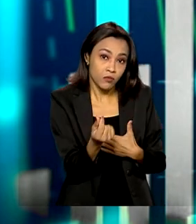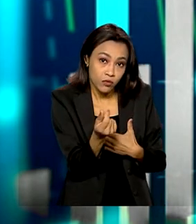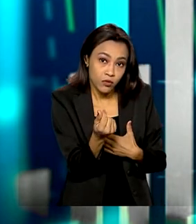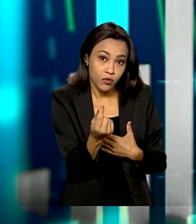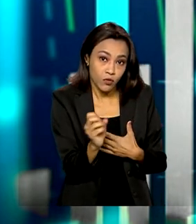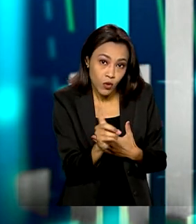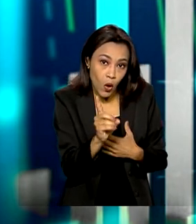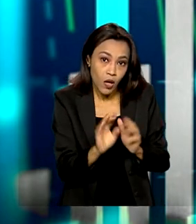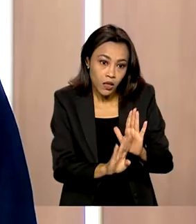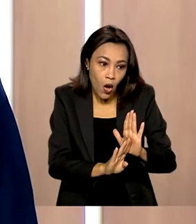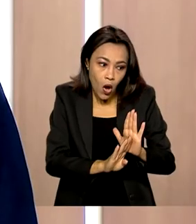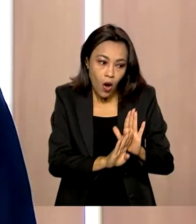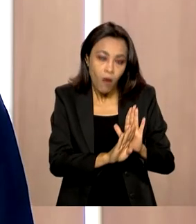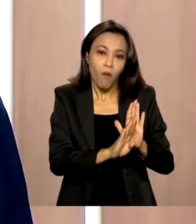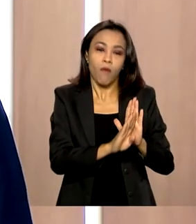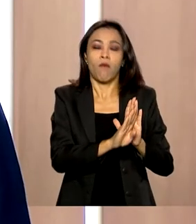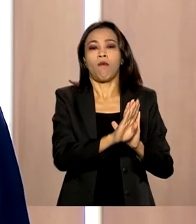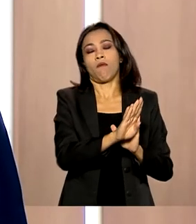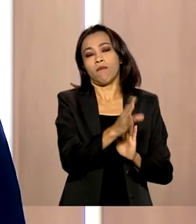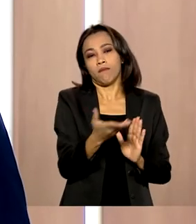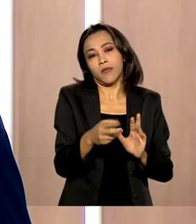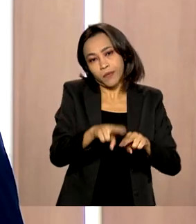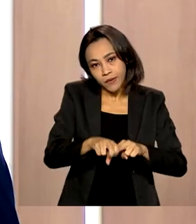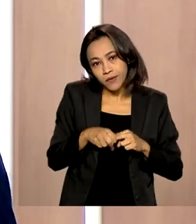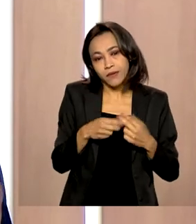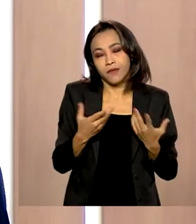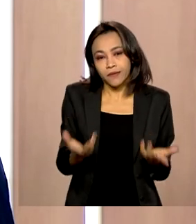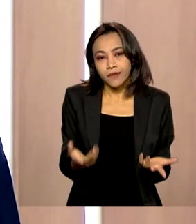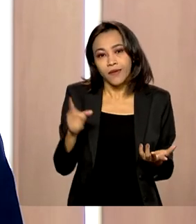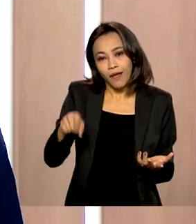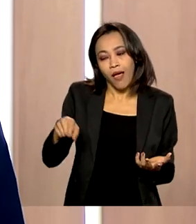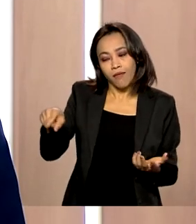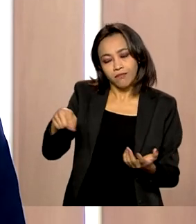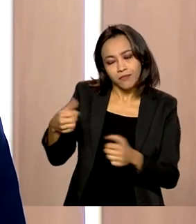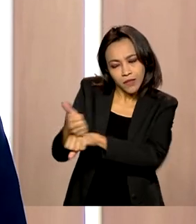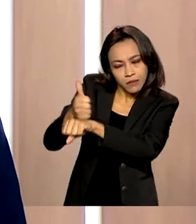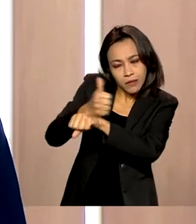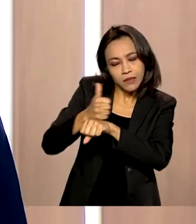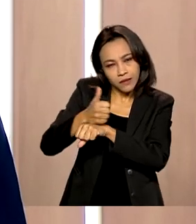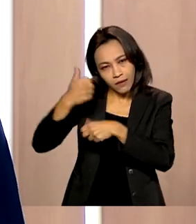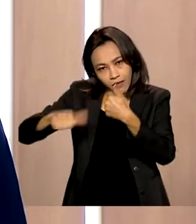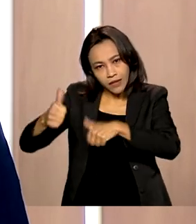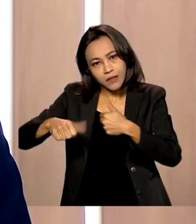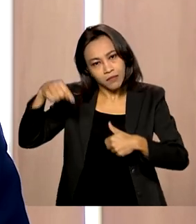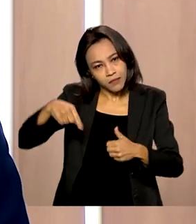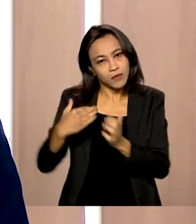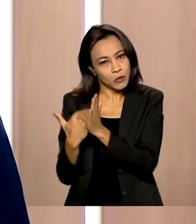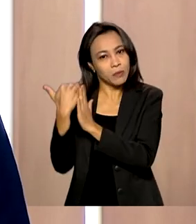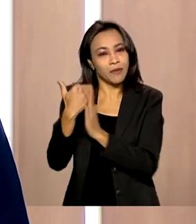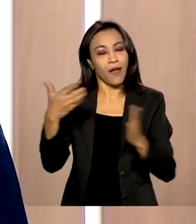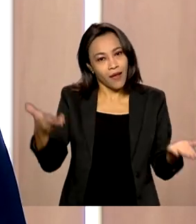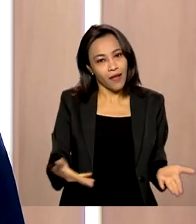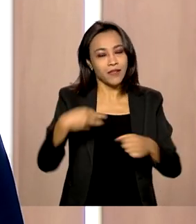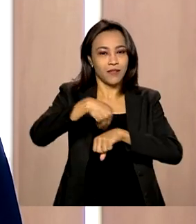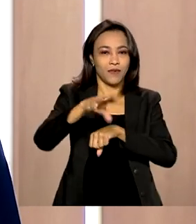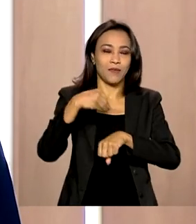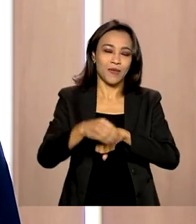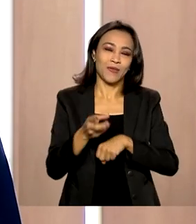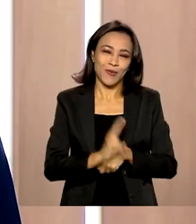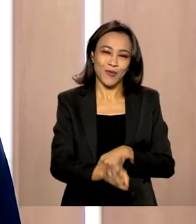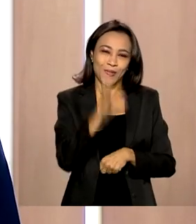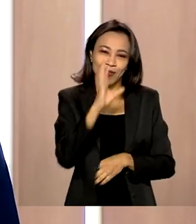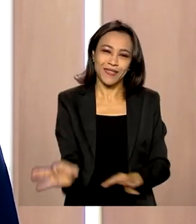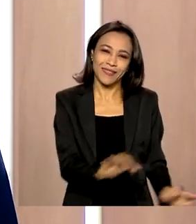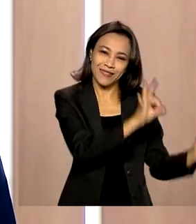subida no mercado e também a expectativa, então, portanto, dos analistas também subiu para este ano. Essa é a informação que nós temos para você hoje. Continue